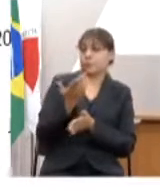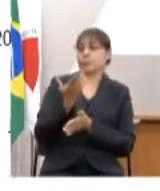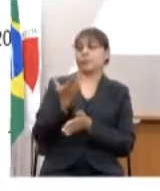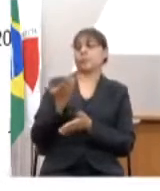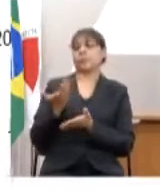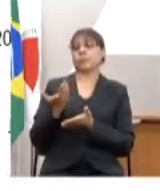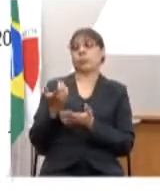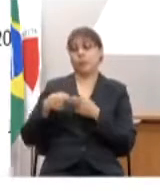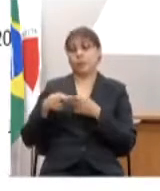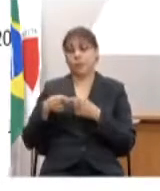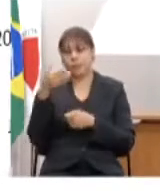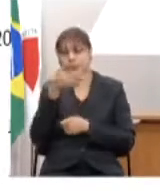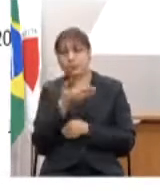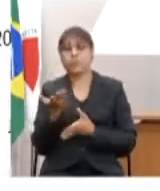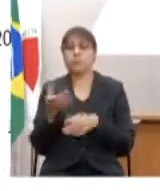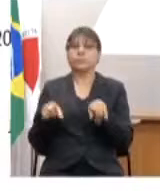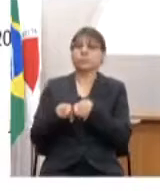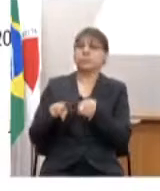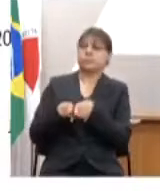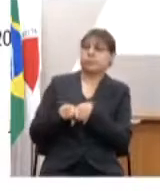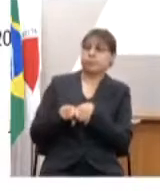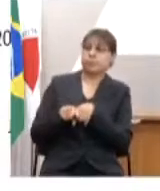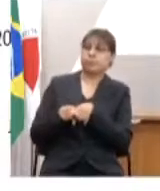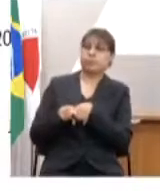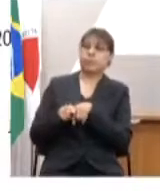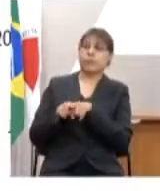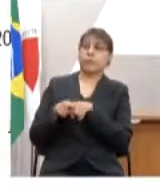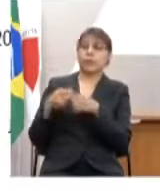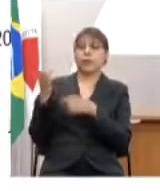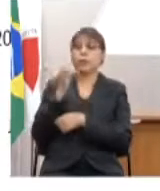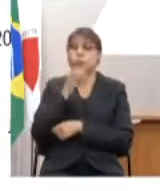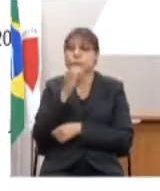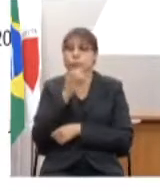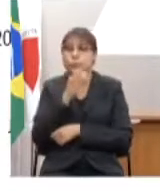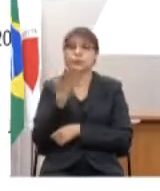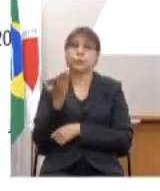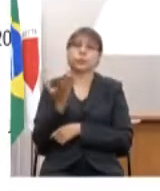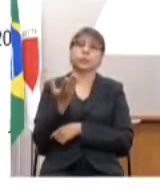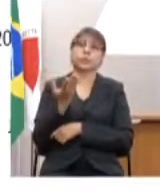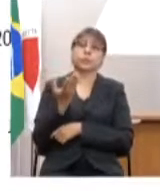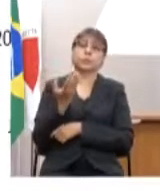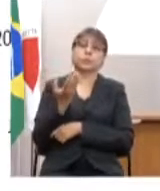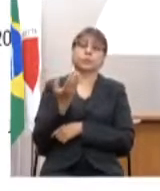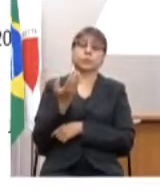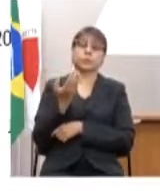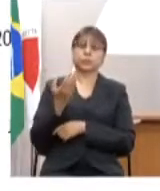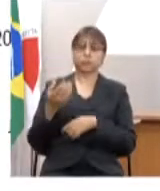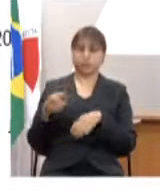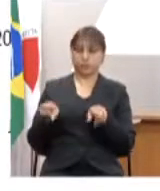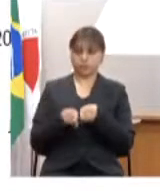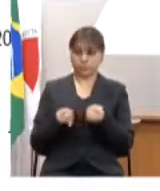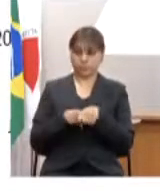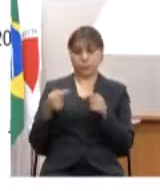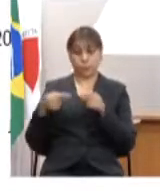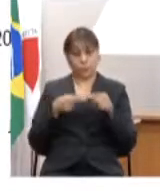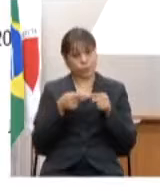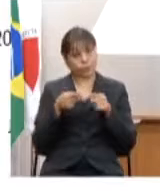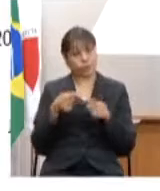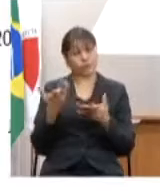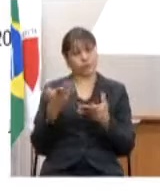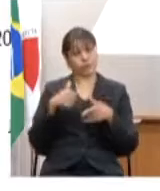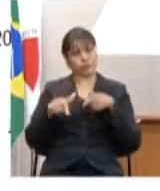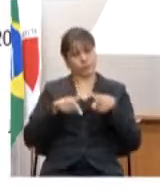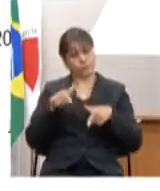deliberação que dispõe sobre medidas emergenciais e restrição e acessibilidade a determinados serviços e bens